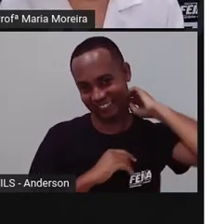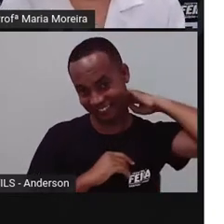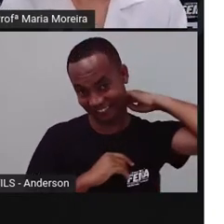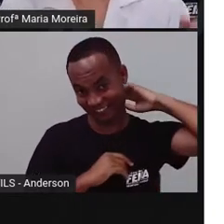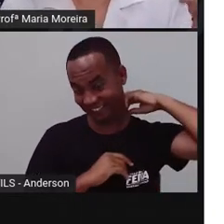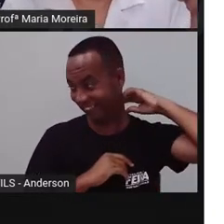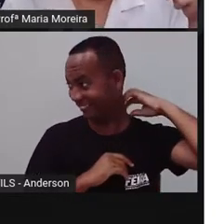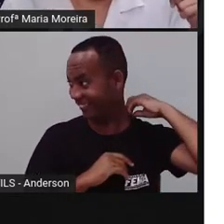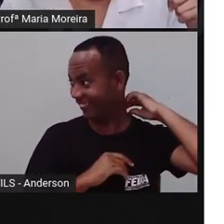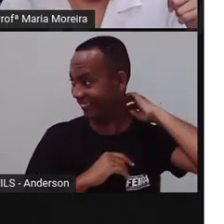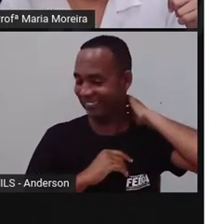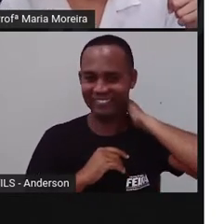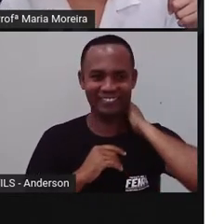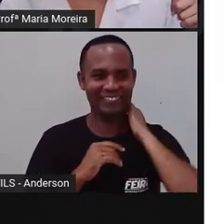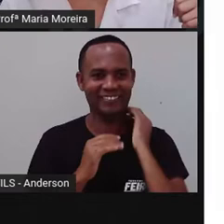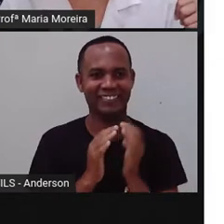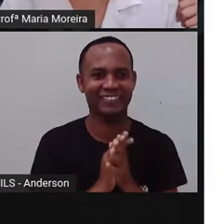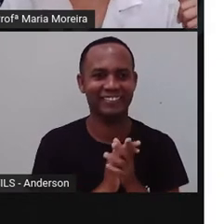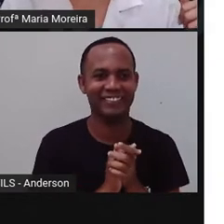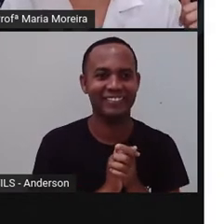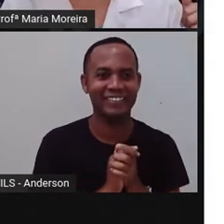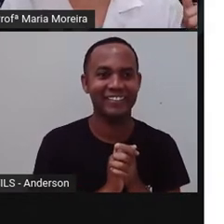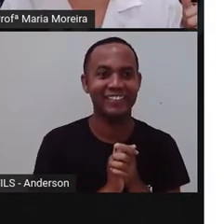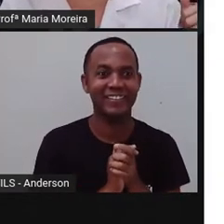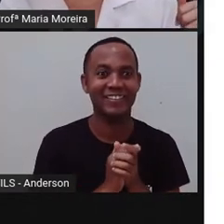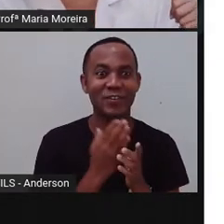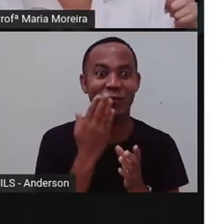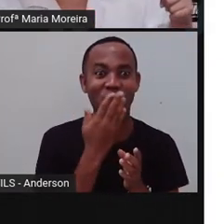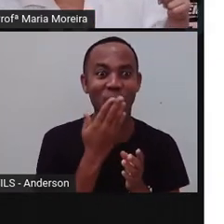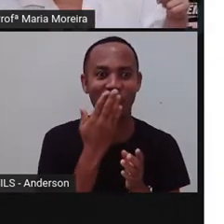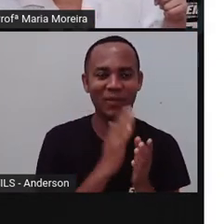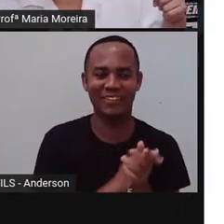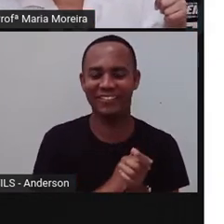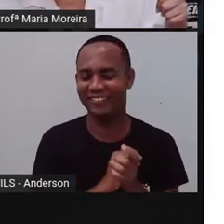Vocês viram, não? Voltem aí depois e vejam ele falando o suco.